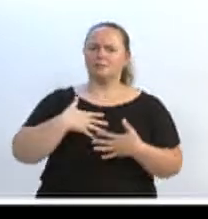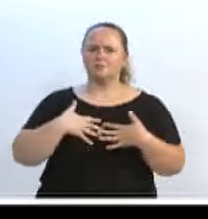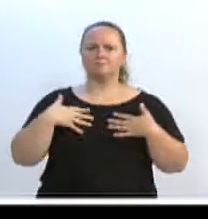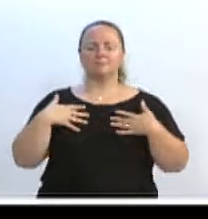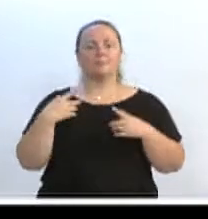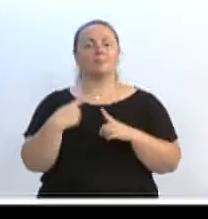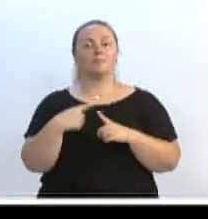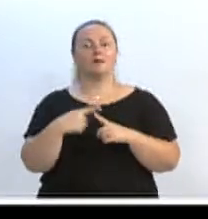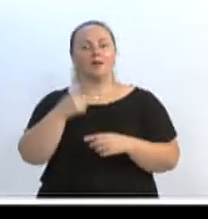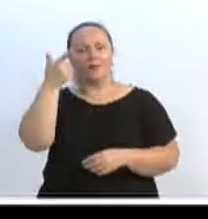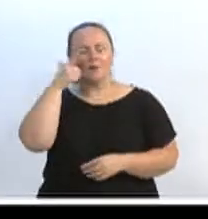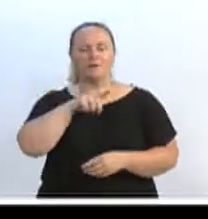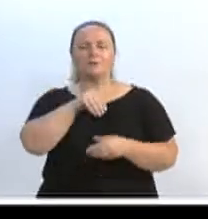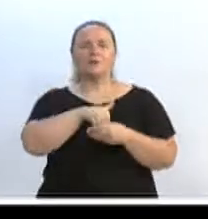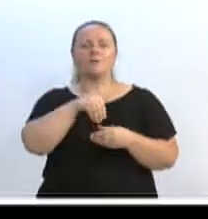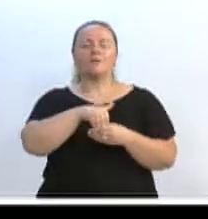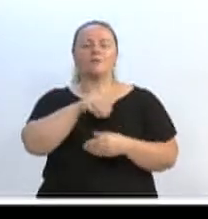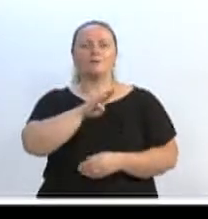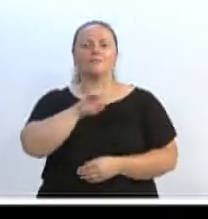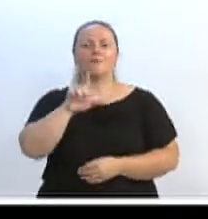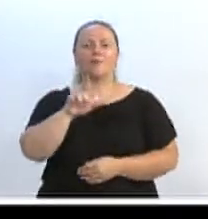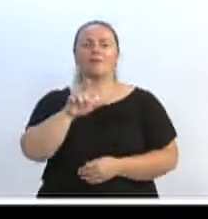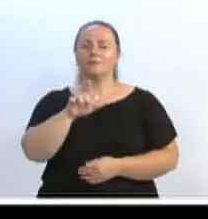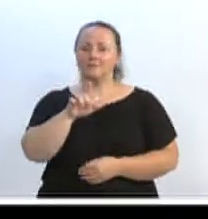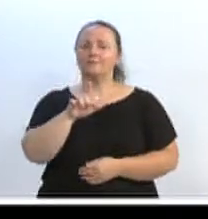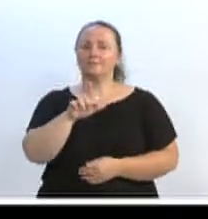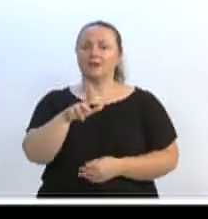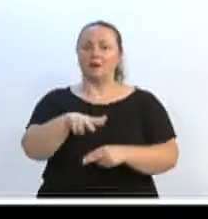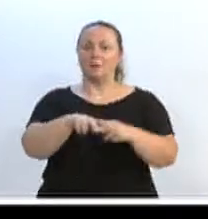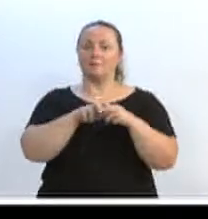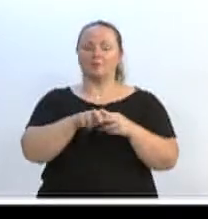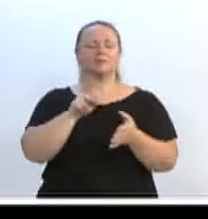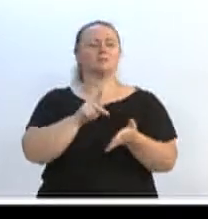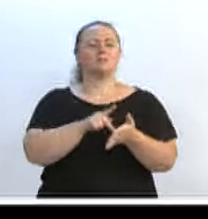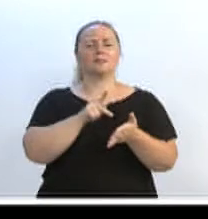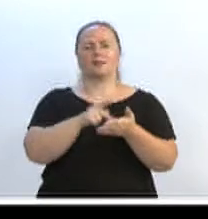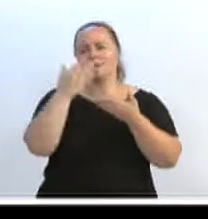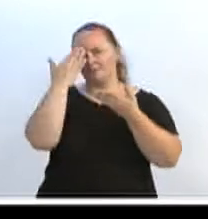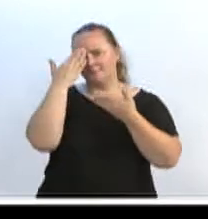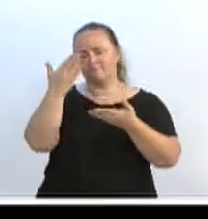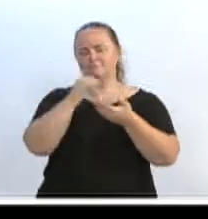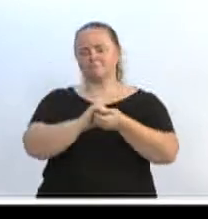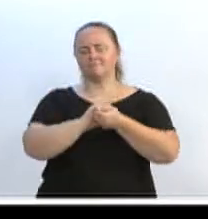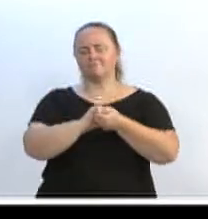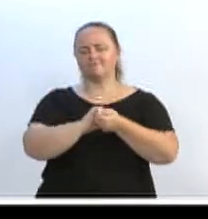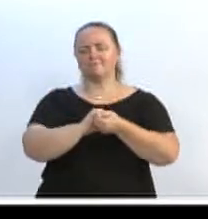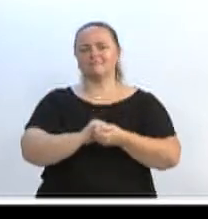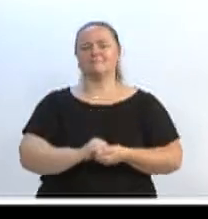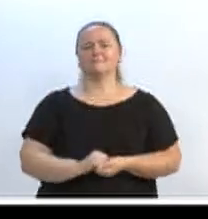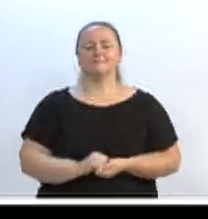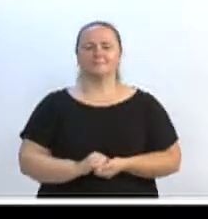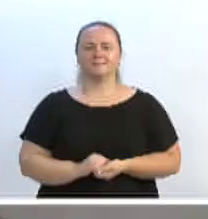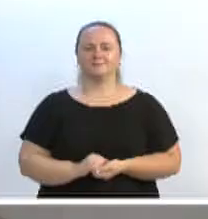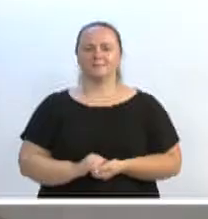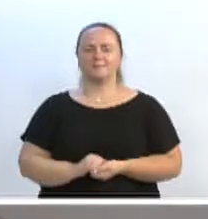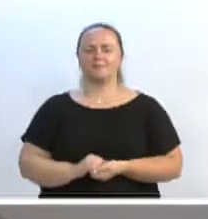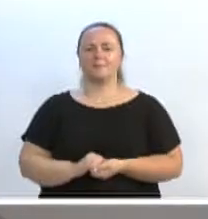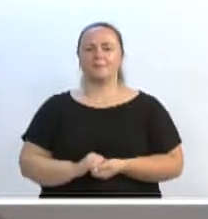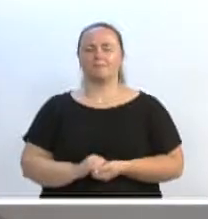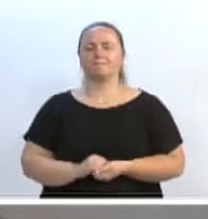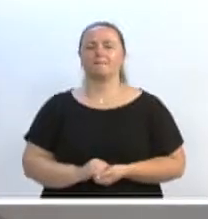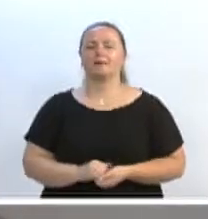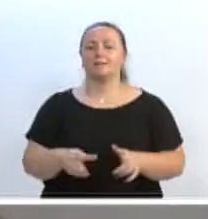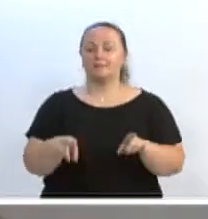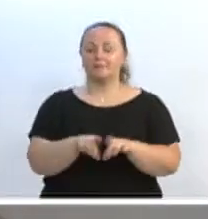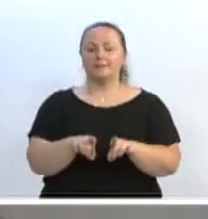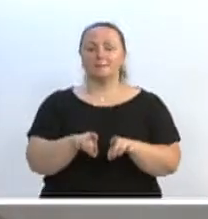ela recebeu. E por isso, quero aqui também cumprimentá-la. Da mesma intensidade, também quero